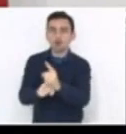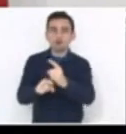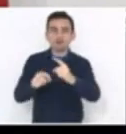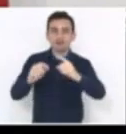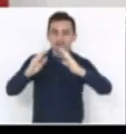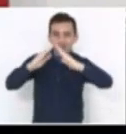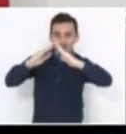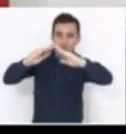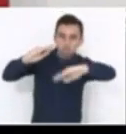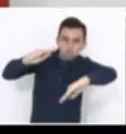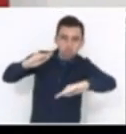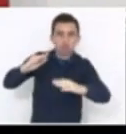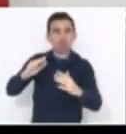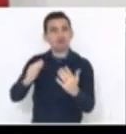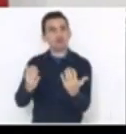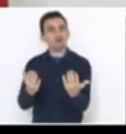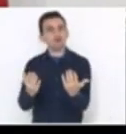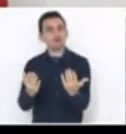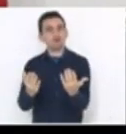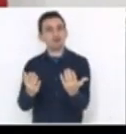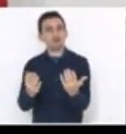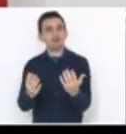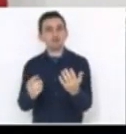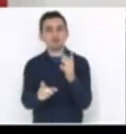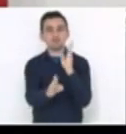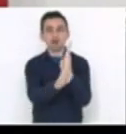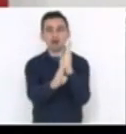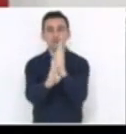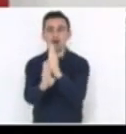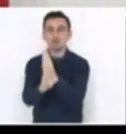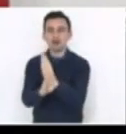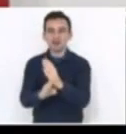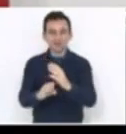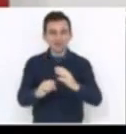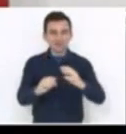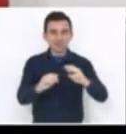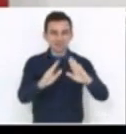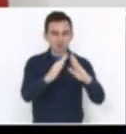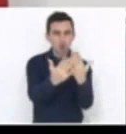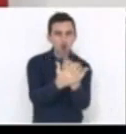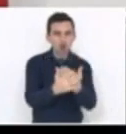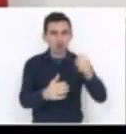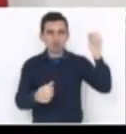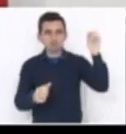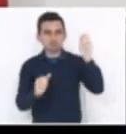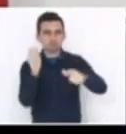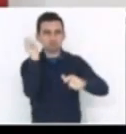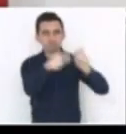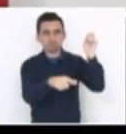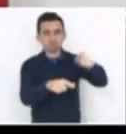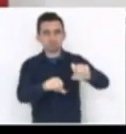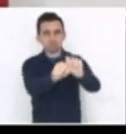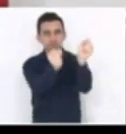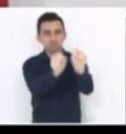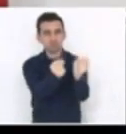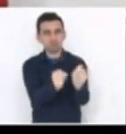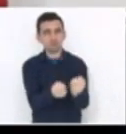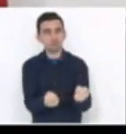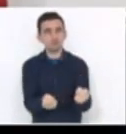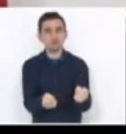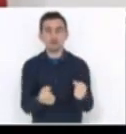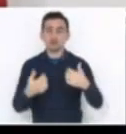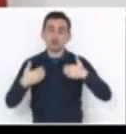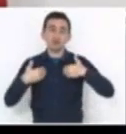caindo, encontro escolas em depredação e eu não tenho nenhuma condição de